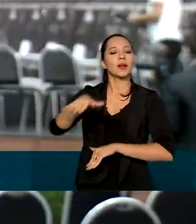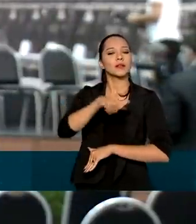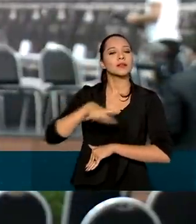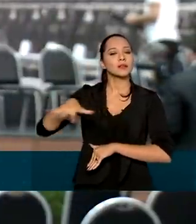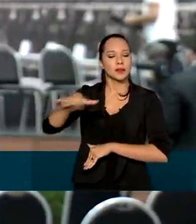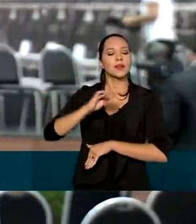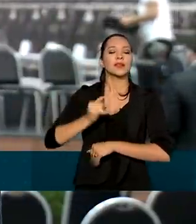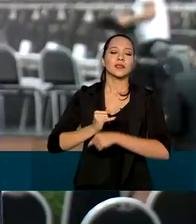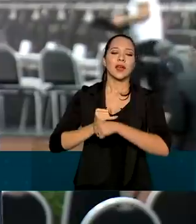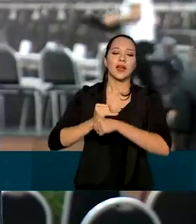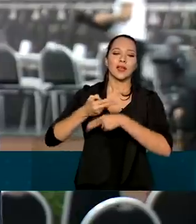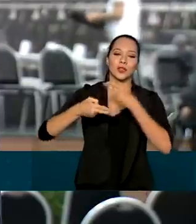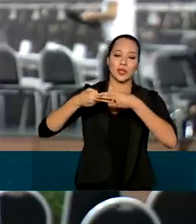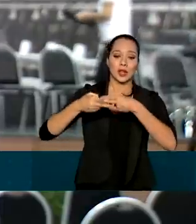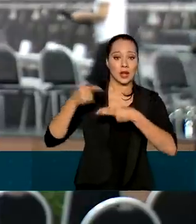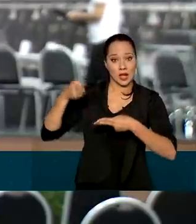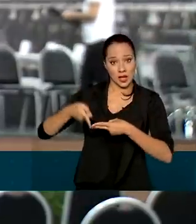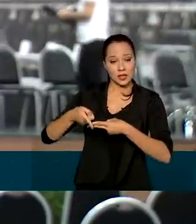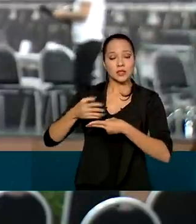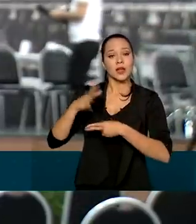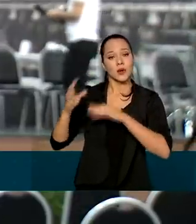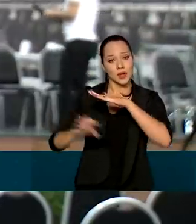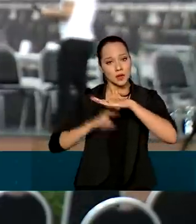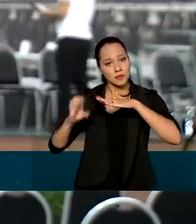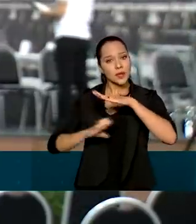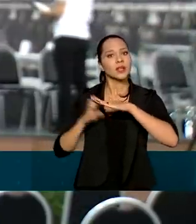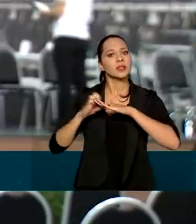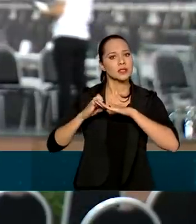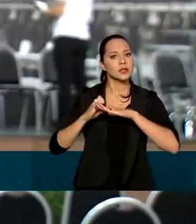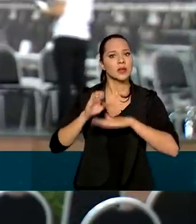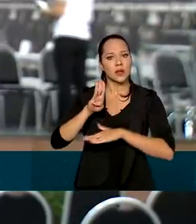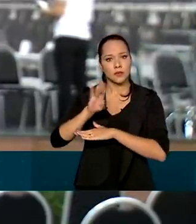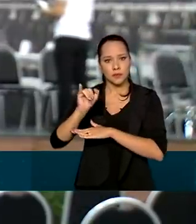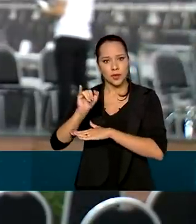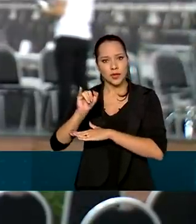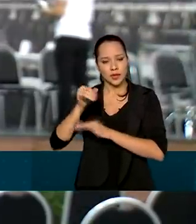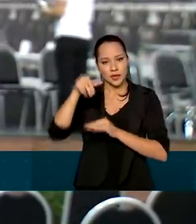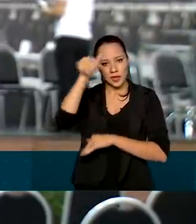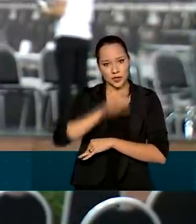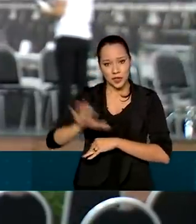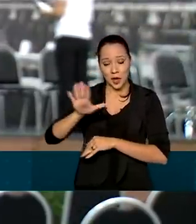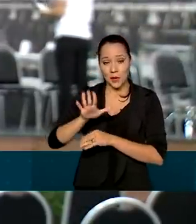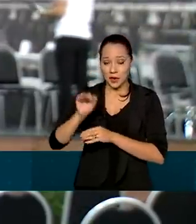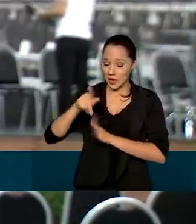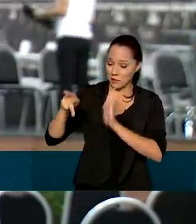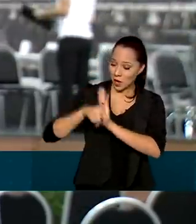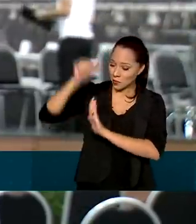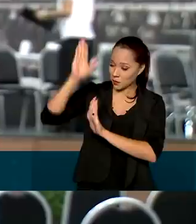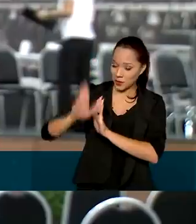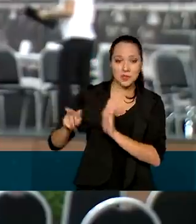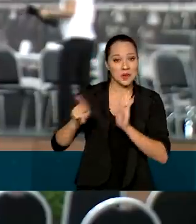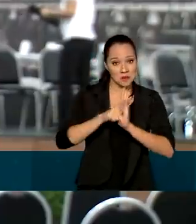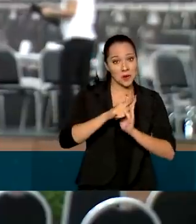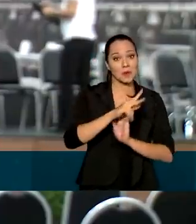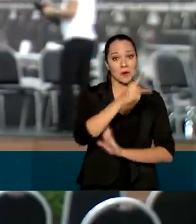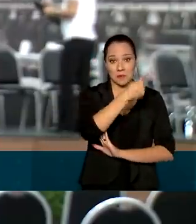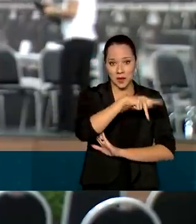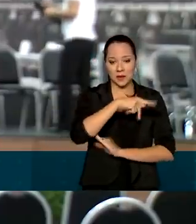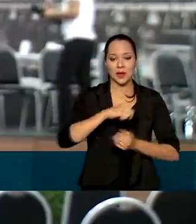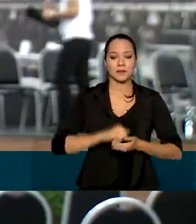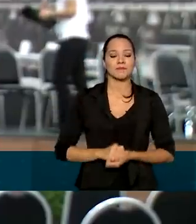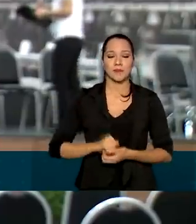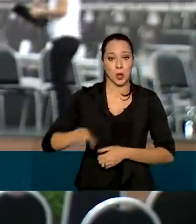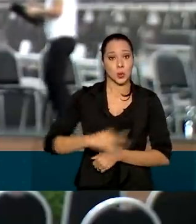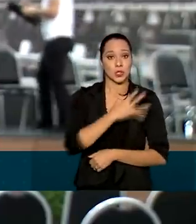Lembrando que a Itaipu é uma empresa binacional que pertence ao Brasil e ao Paraguai. O general do Exército, João Francisco